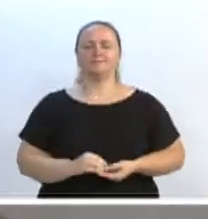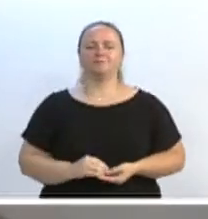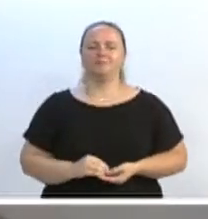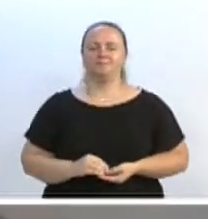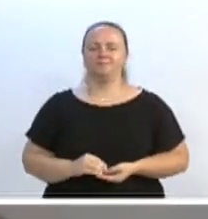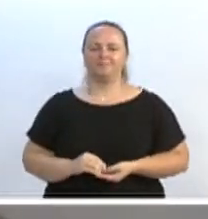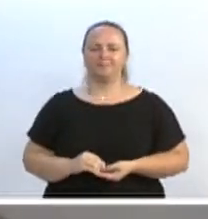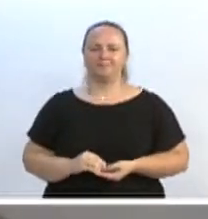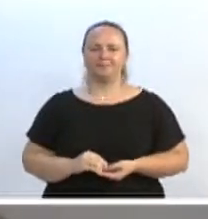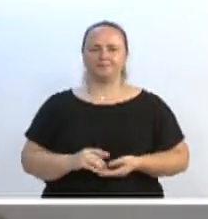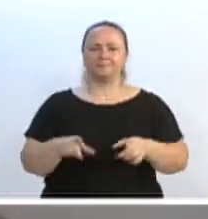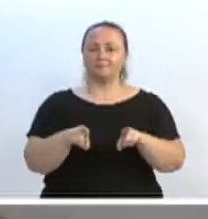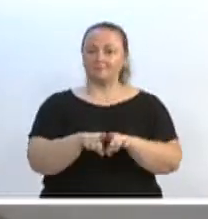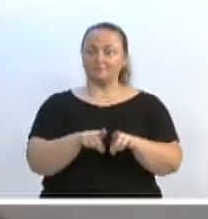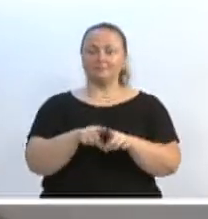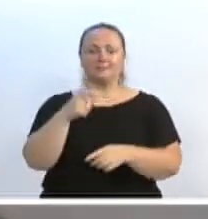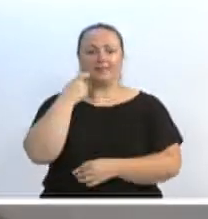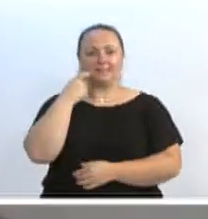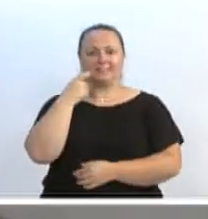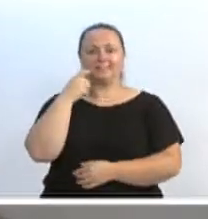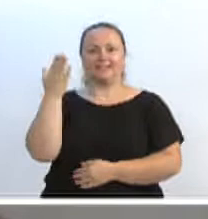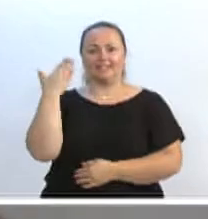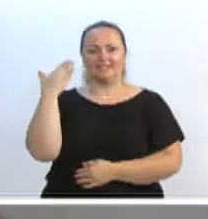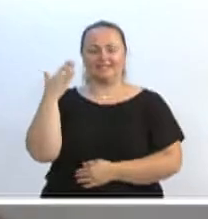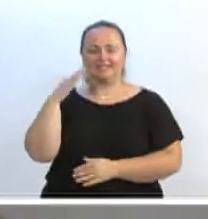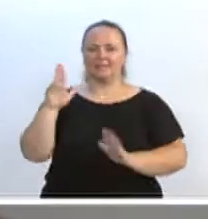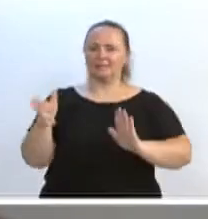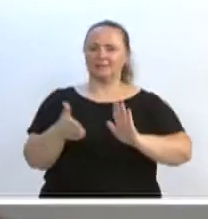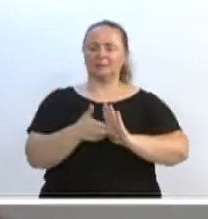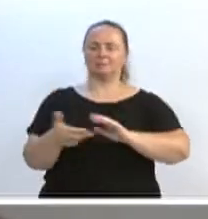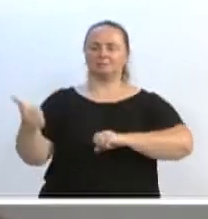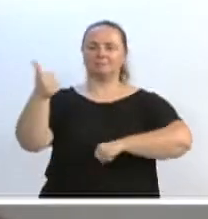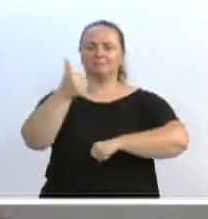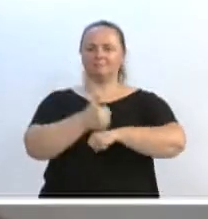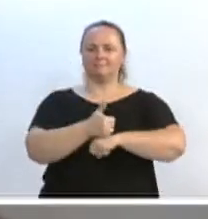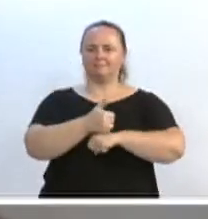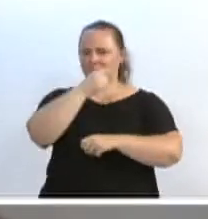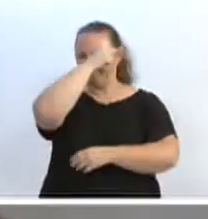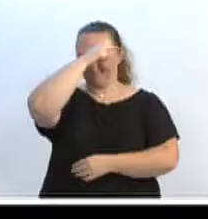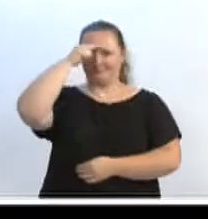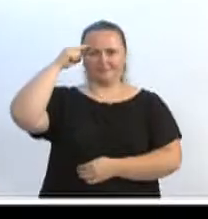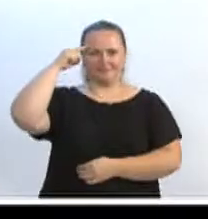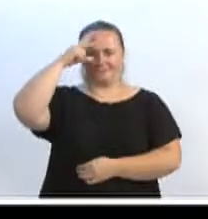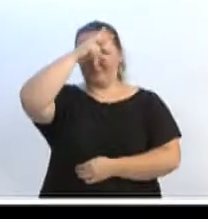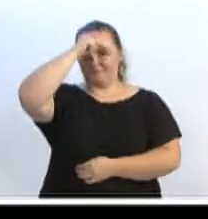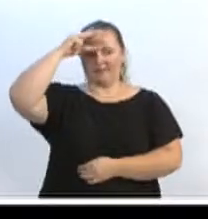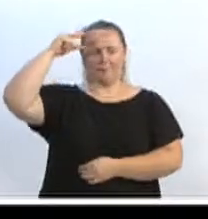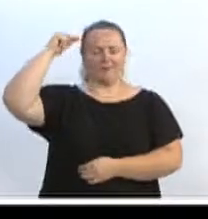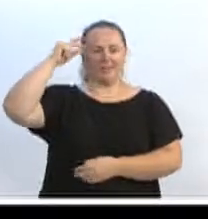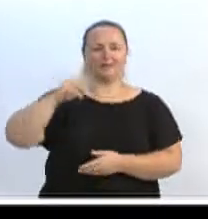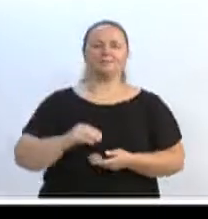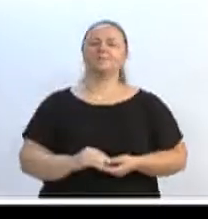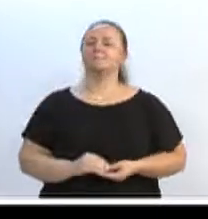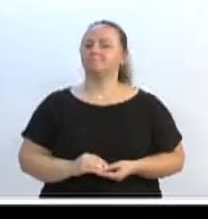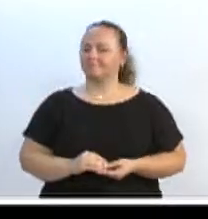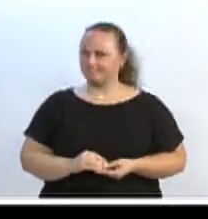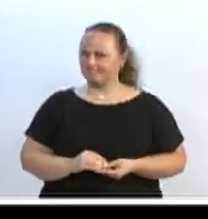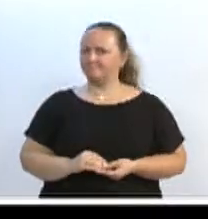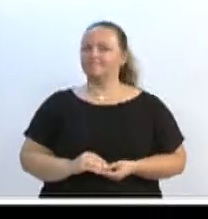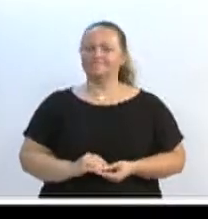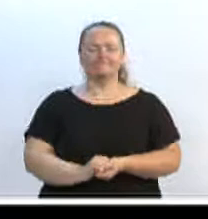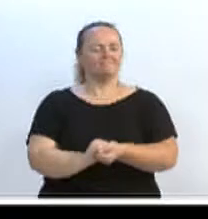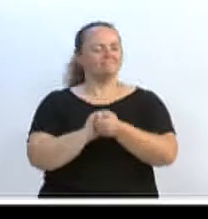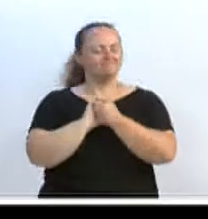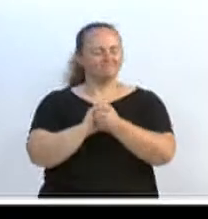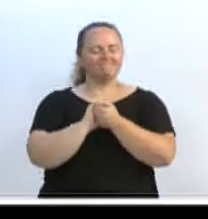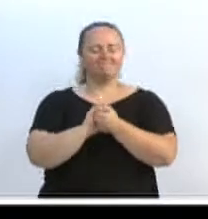participando da posse do presidente desta casa, hoje prefeito Marcos da Rosa, e eu quero aqui também desejar ricas